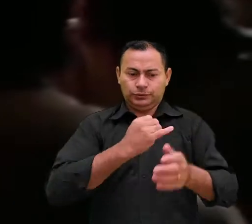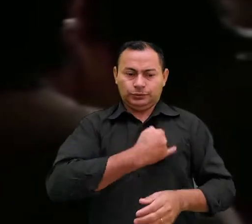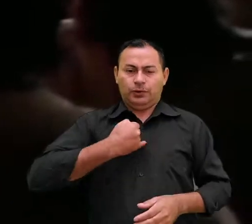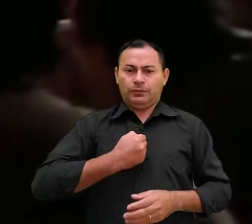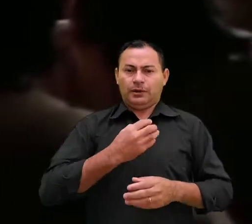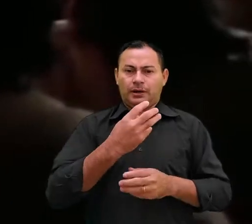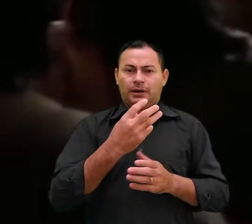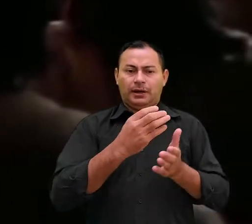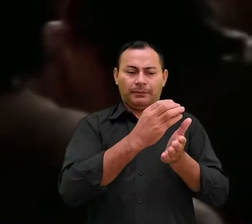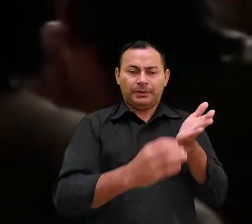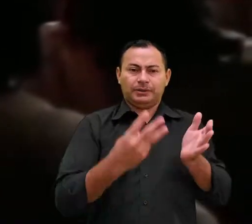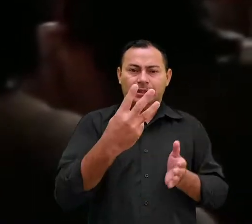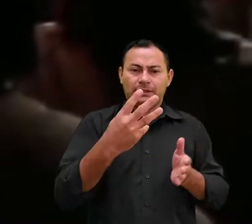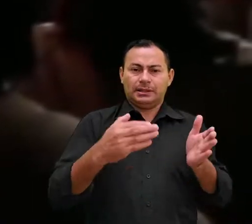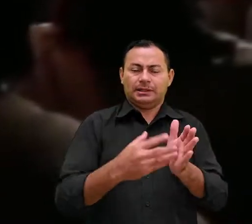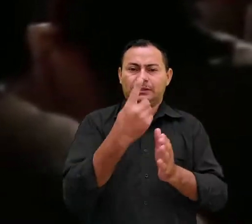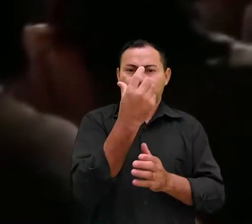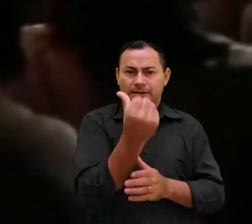capítulos 13 a 16.